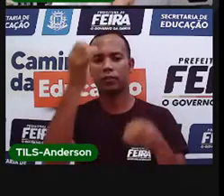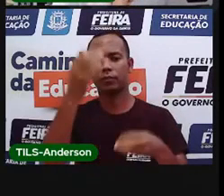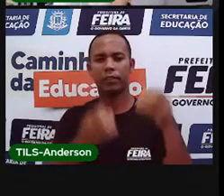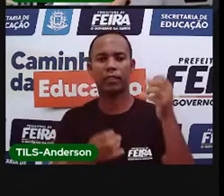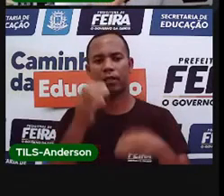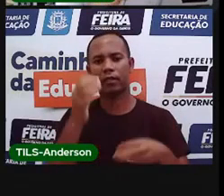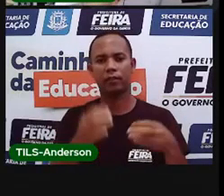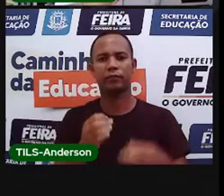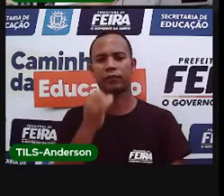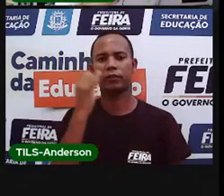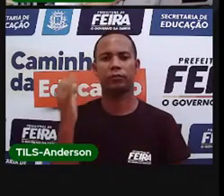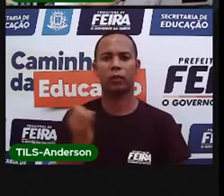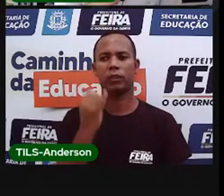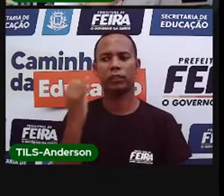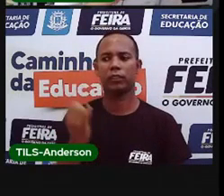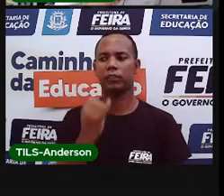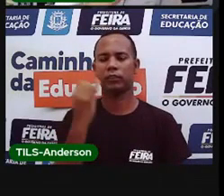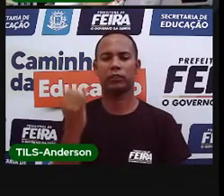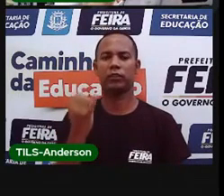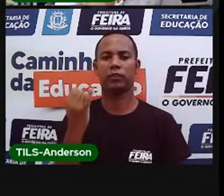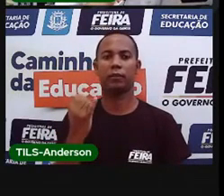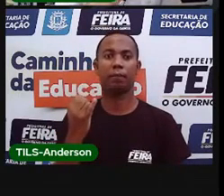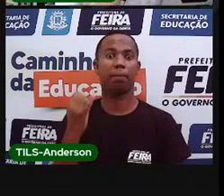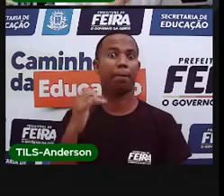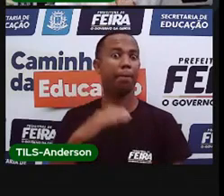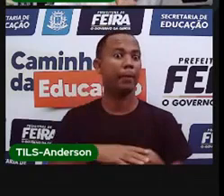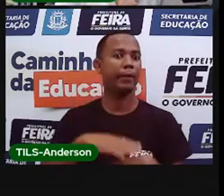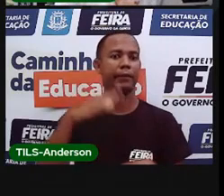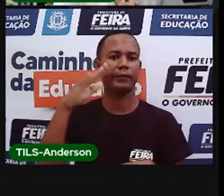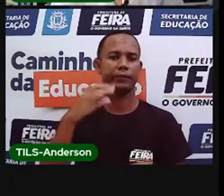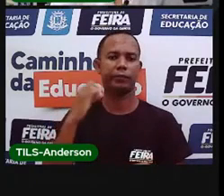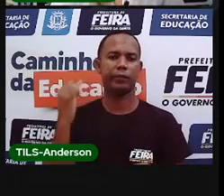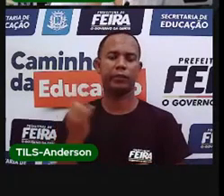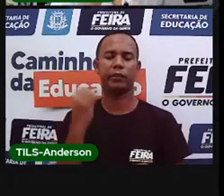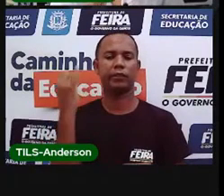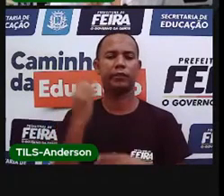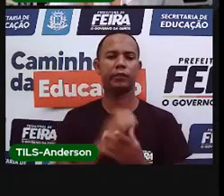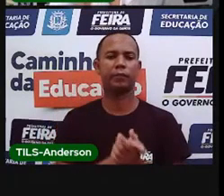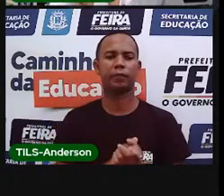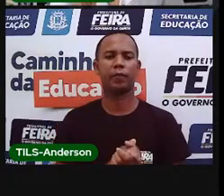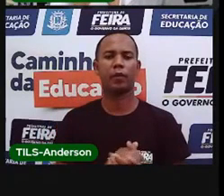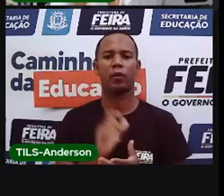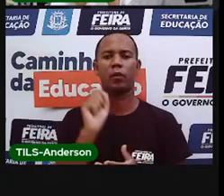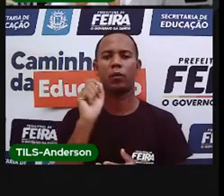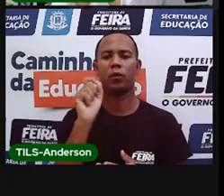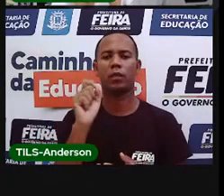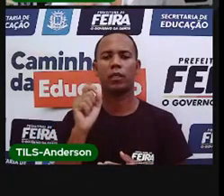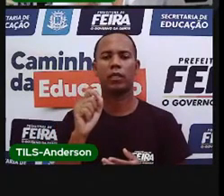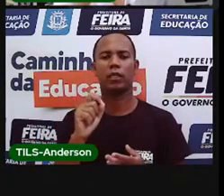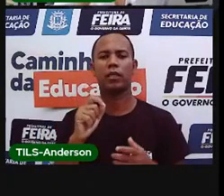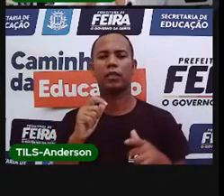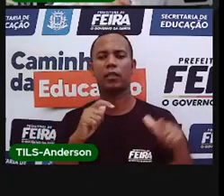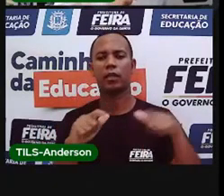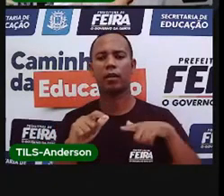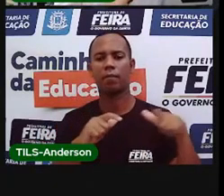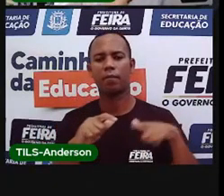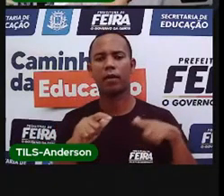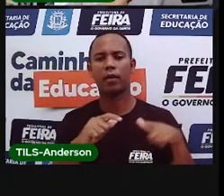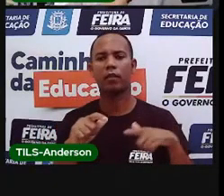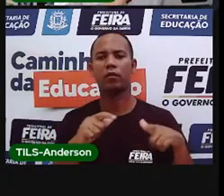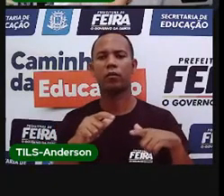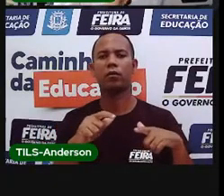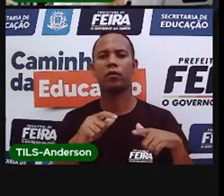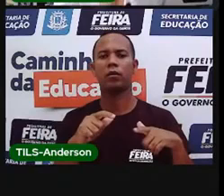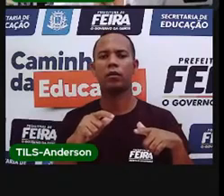importante, né? Uma coisa muito importante para vocês. O que é o serviço de coleta de